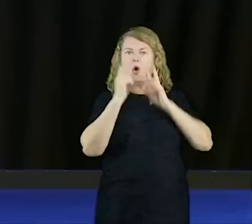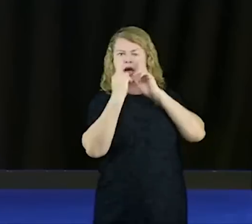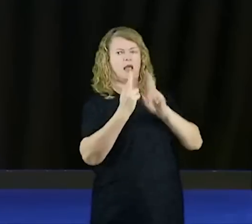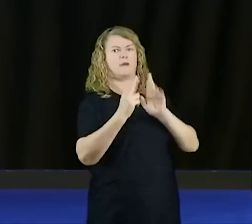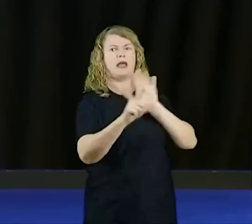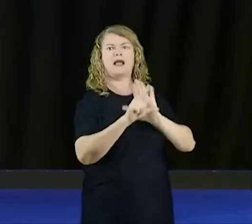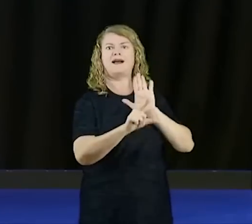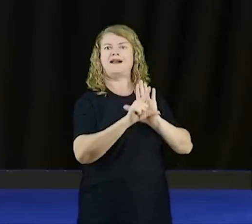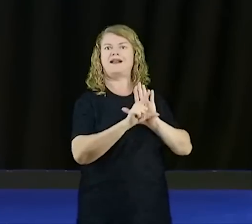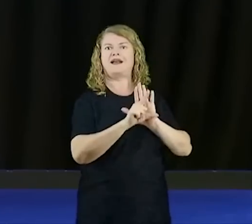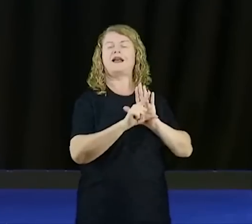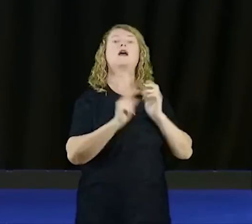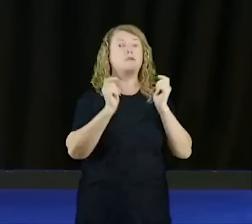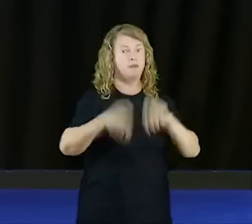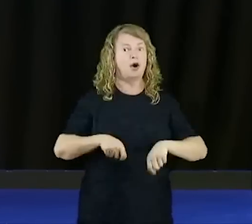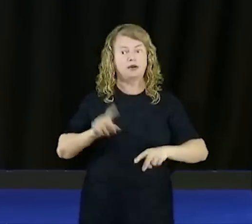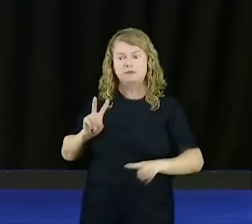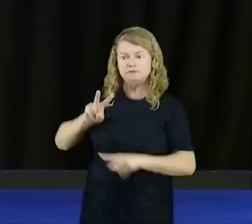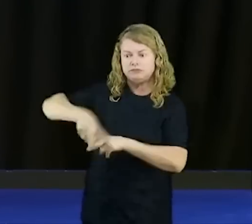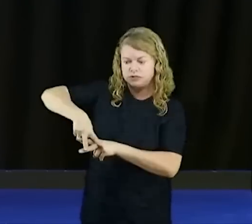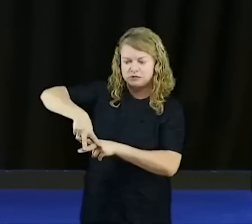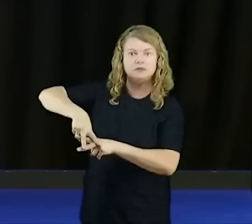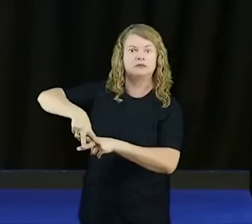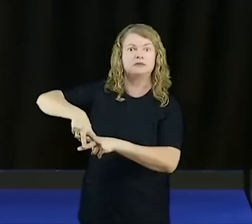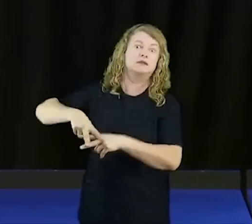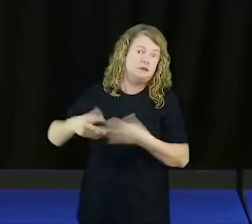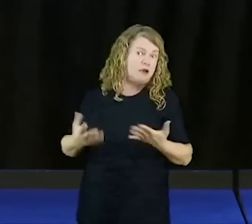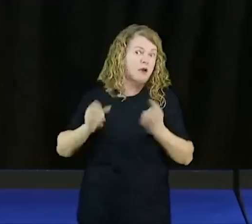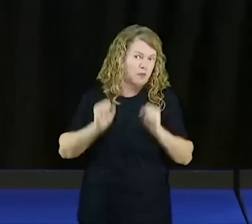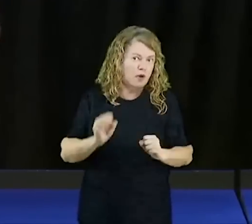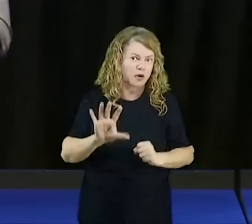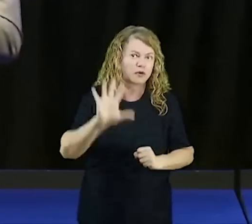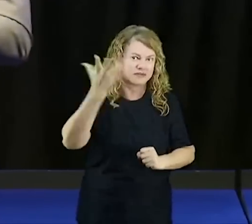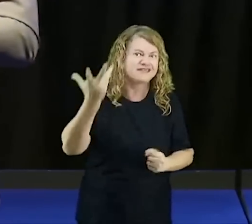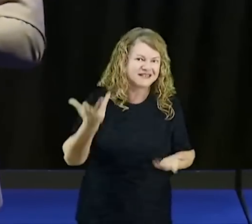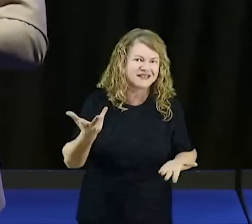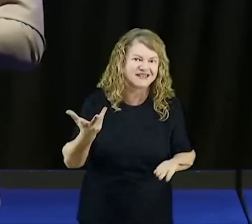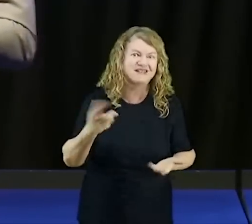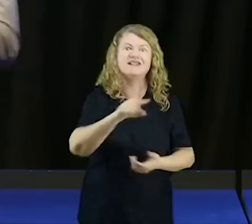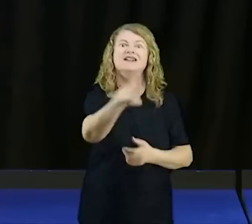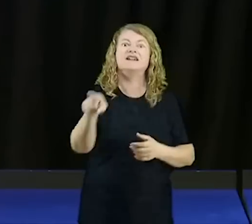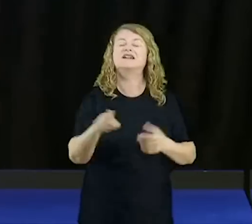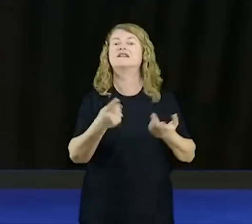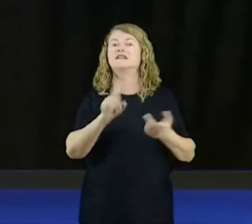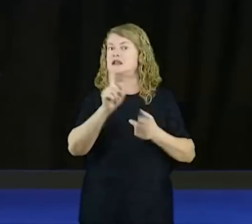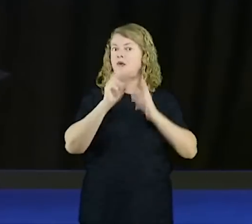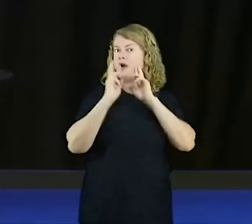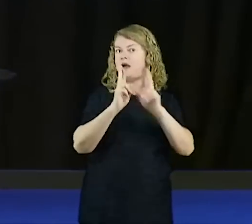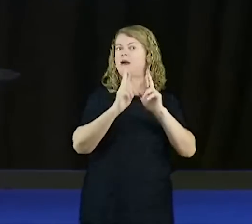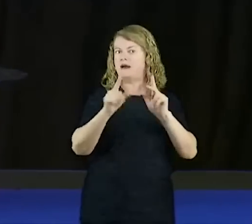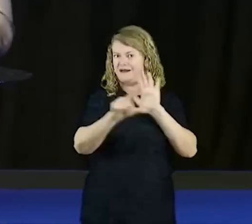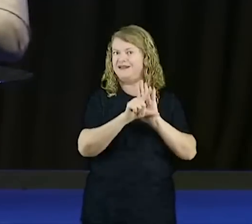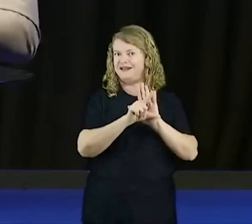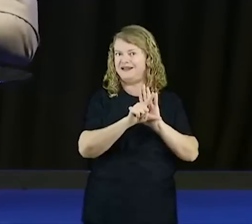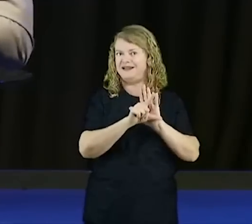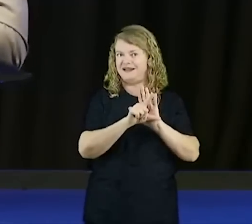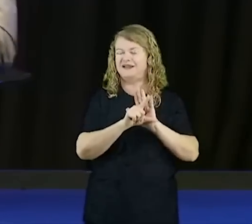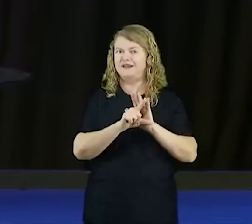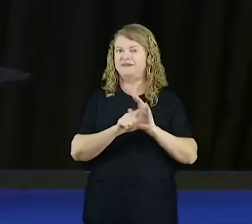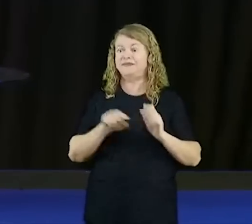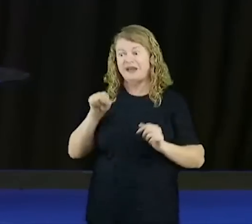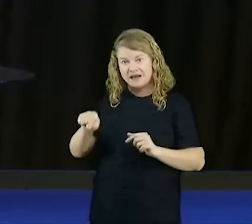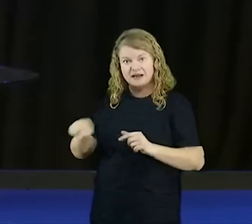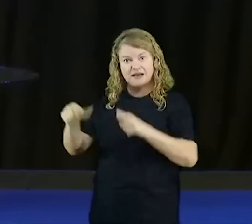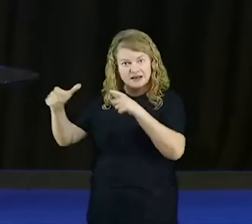e uma dessas sanções pode ser a reclusão, você vai ficar preso dentro de um cativeiro. Então o cativeiro, você não vai porque